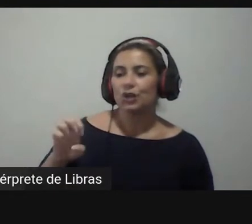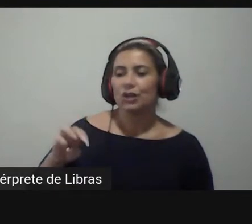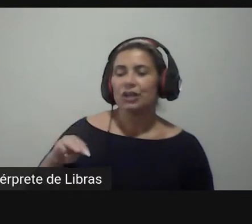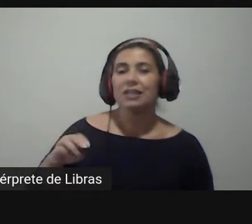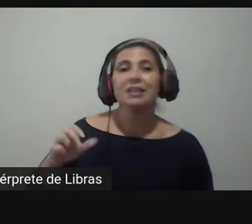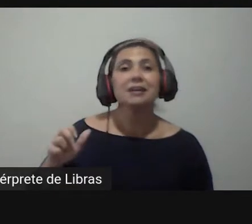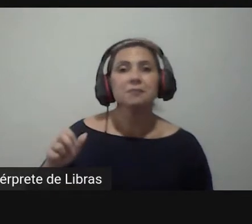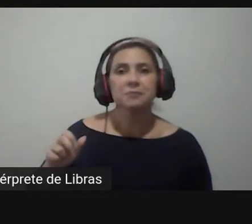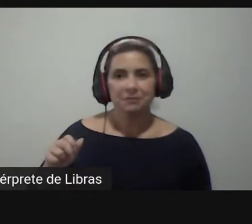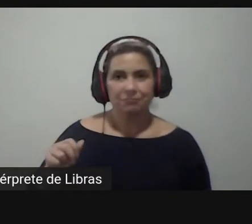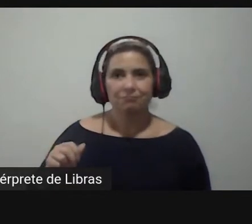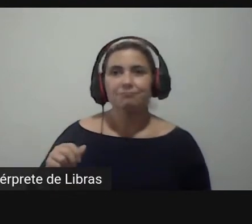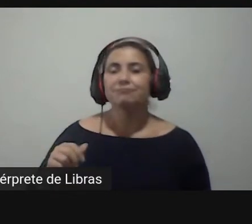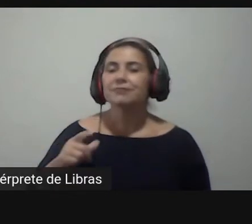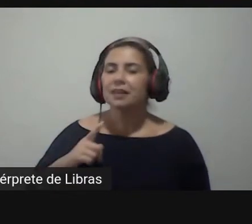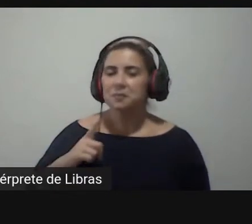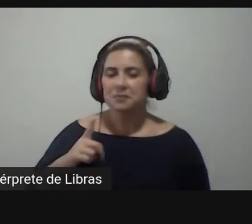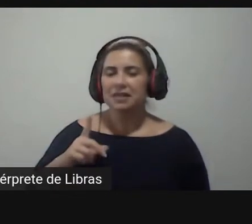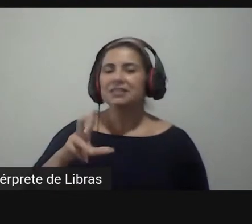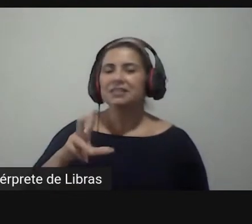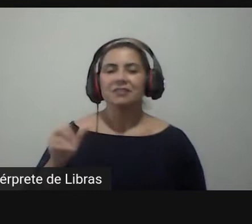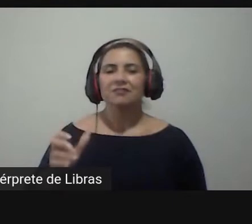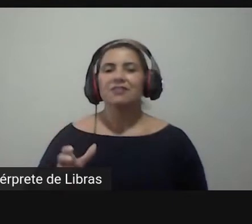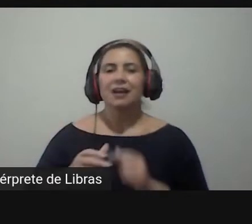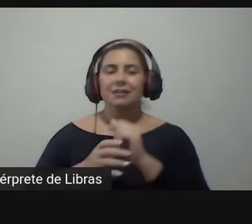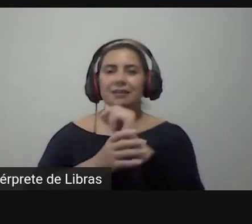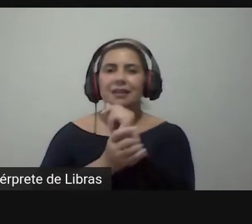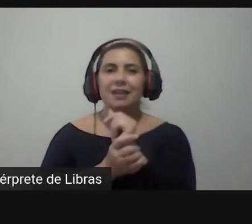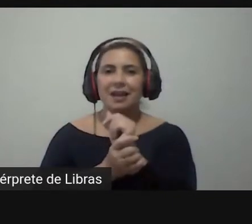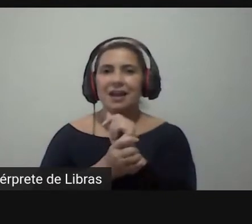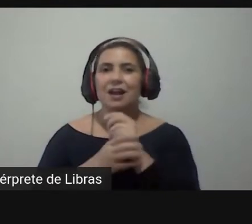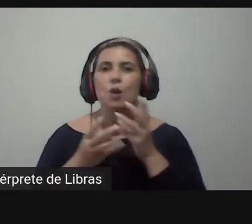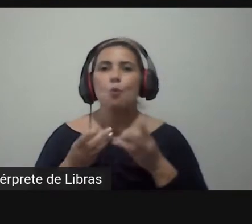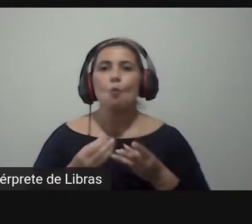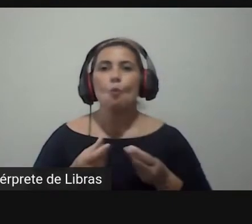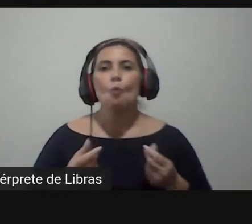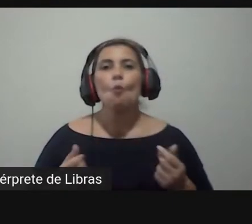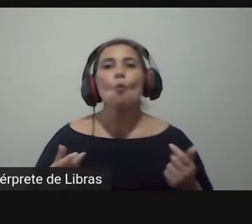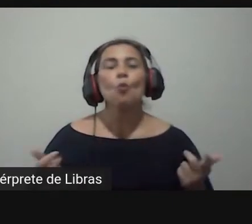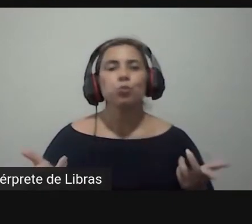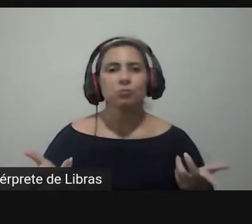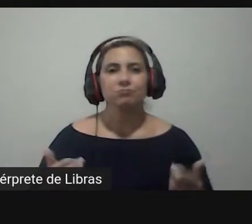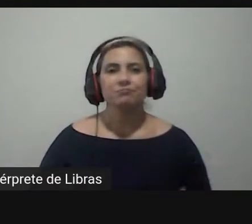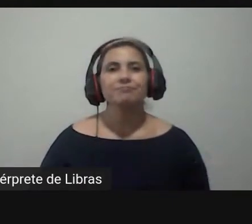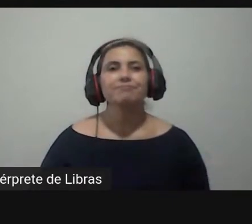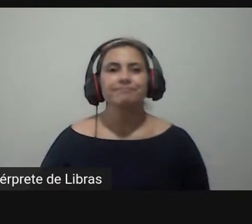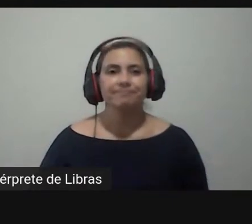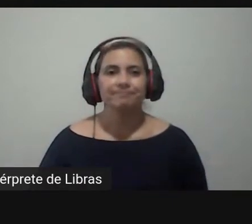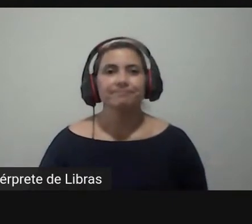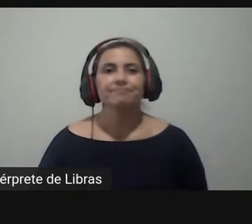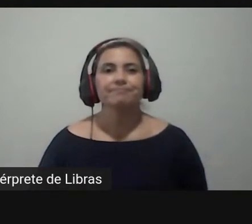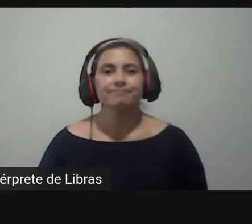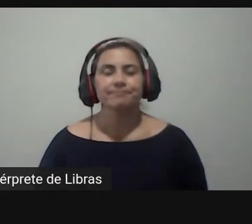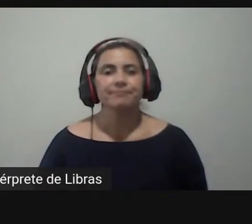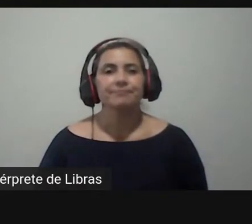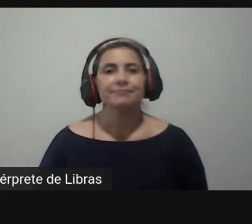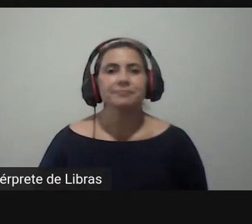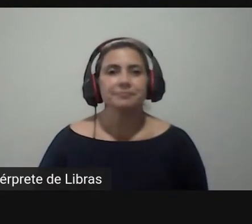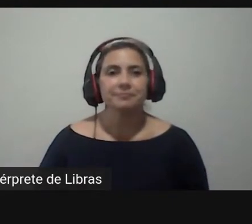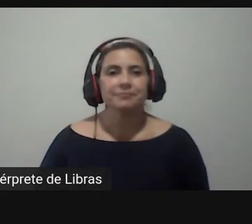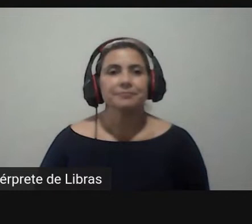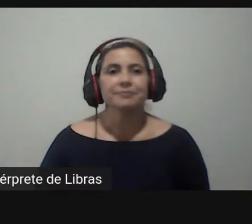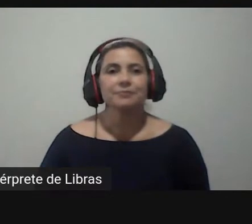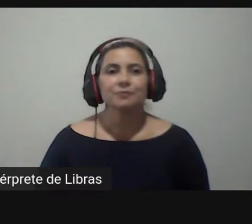tentativa de garantir o mínimo de qualidade nesse sentido né organizar um pouco é